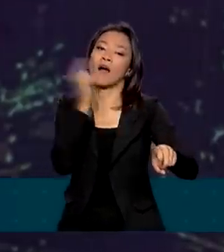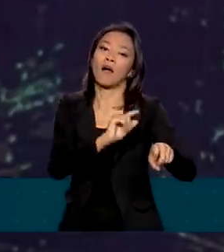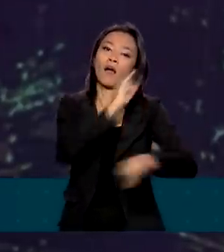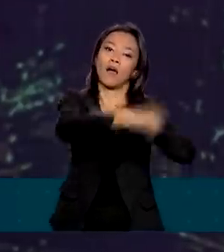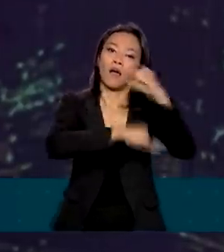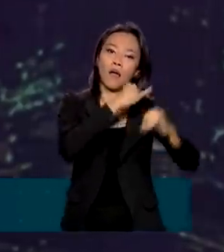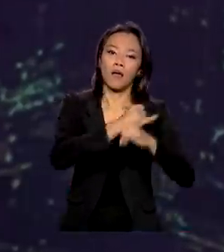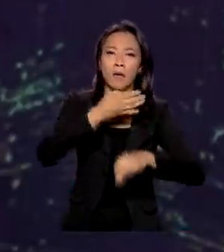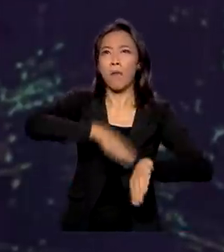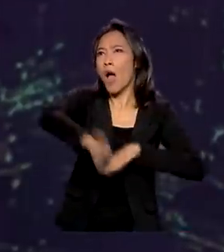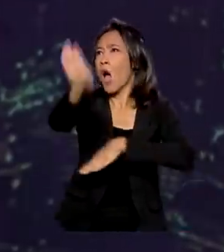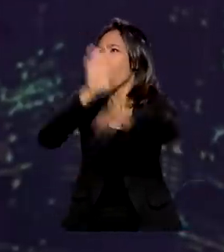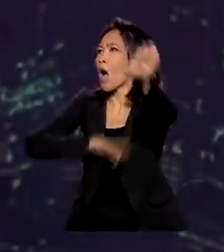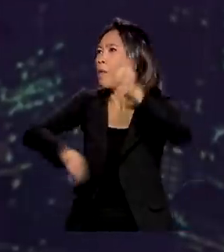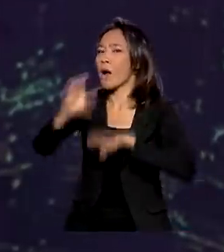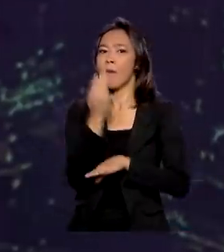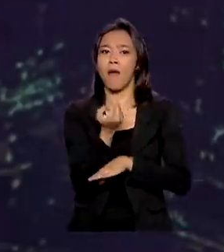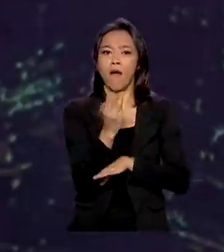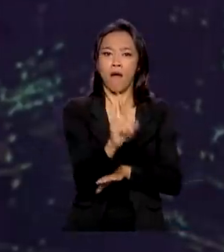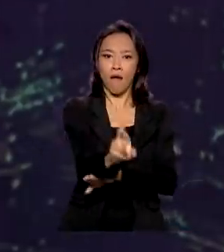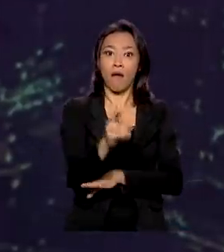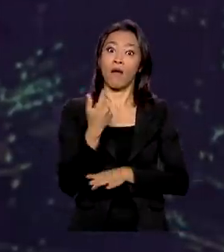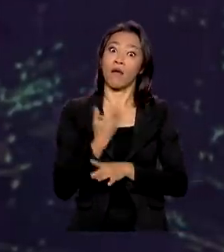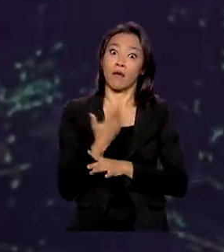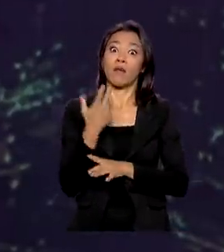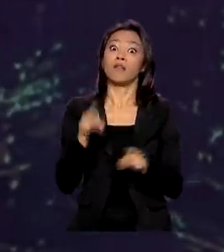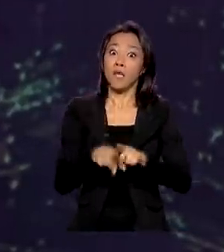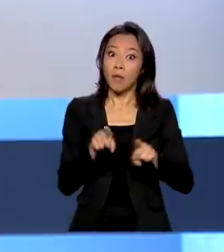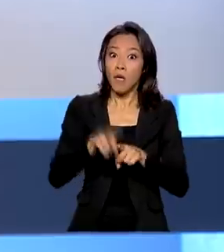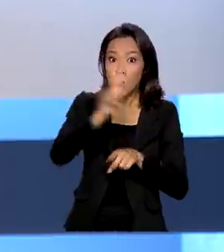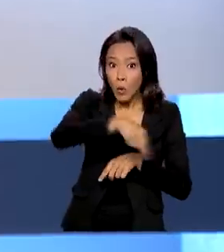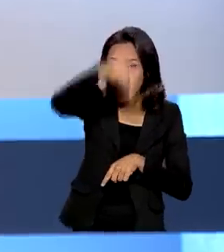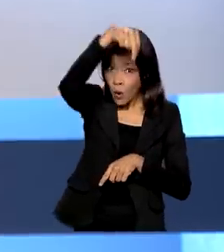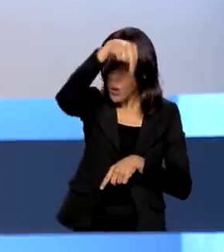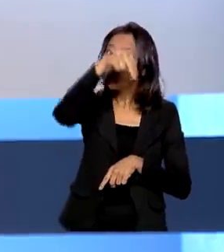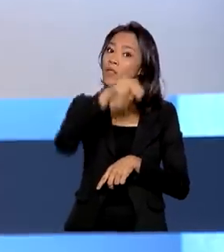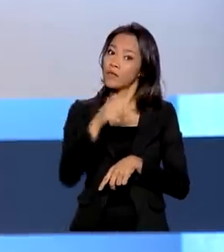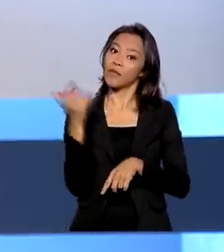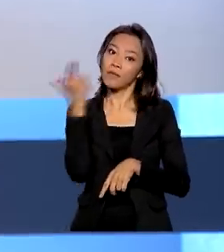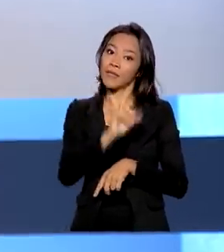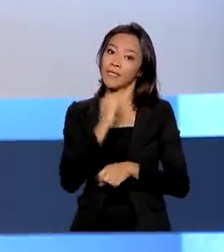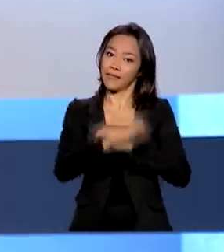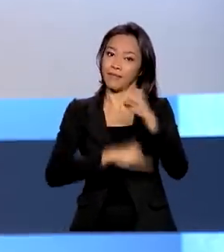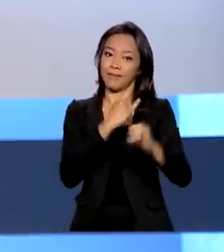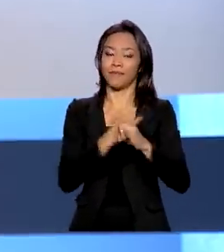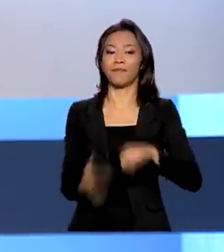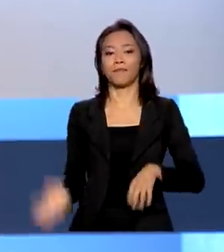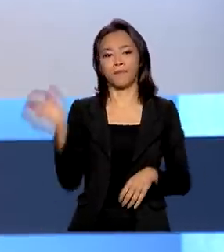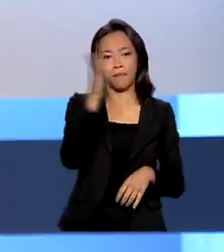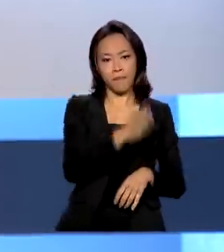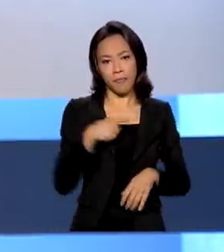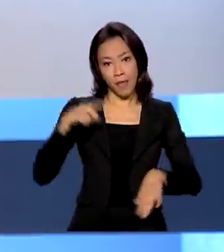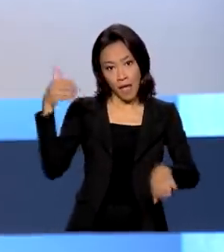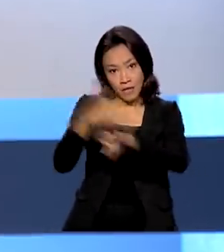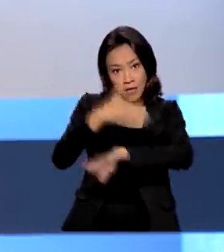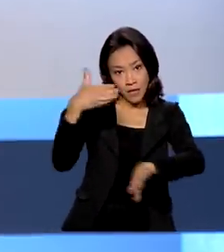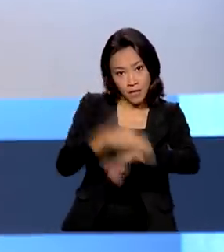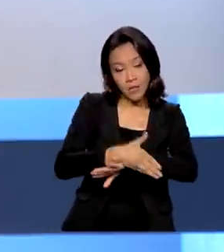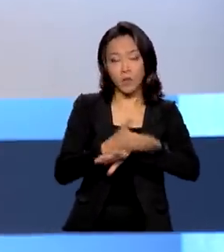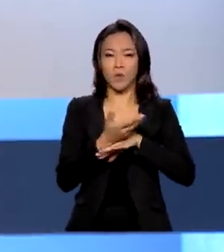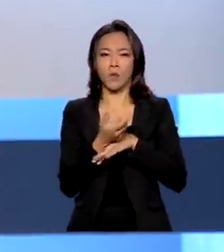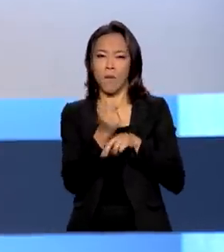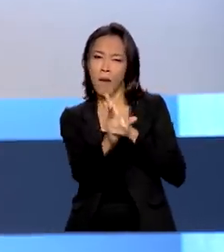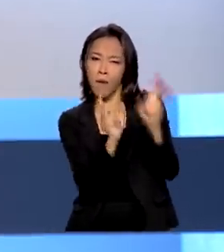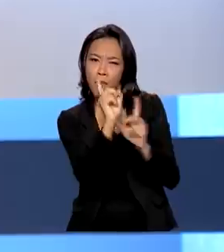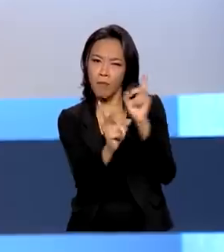rodovias federais, região norte, vamos fazer o norte conectado. Ter acesso ao mercado internacional não é simples,